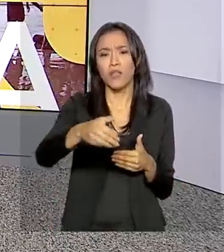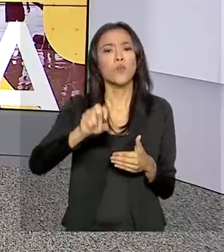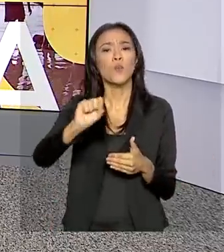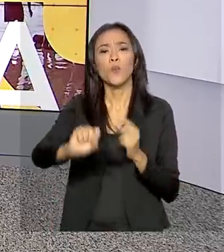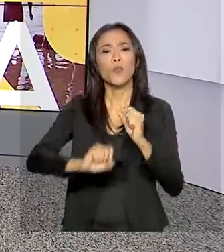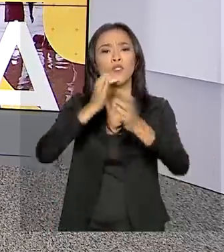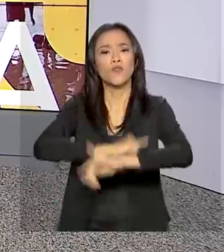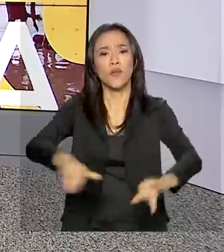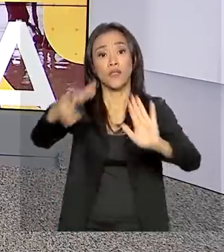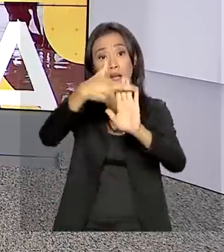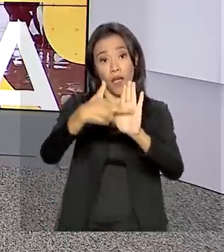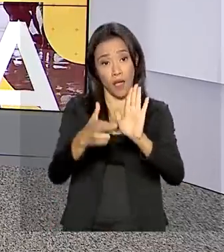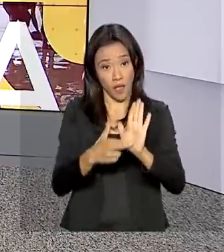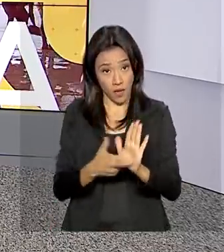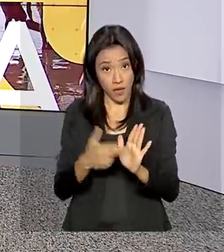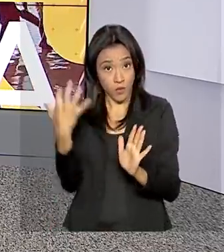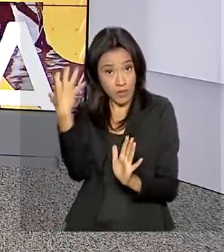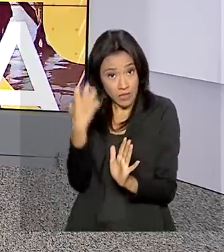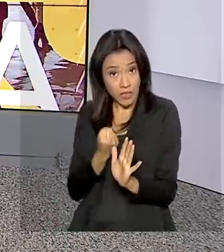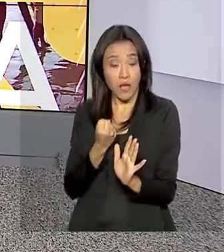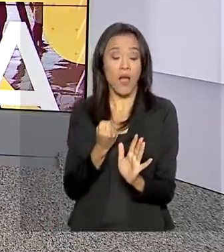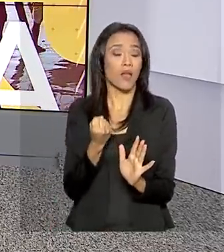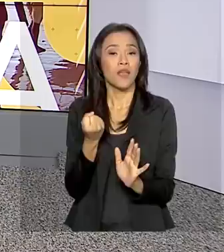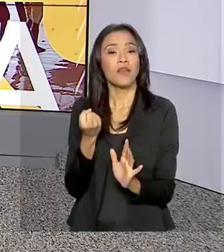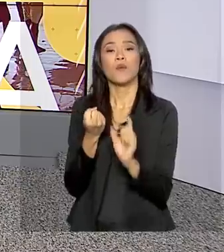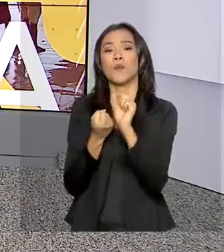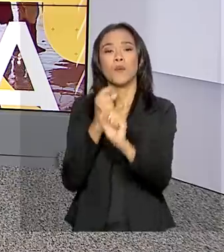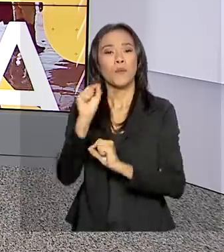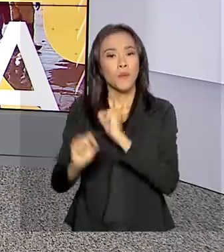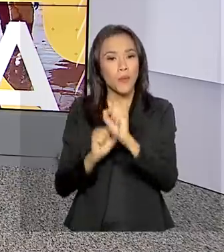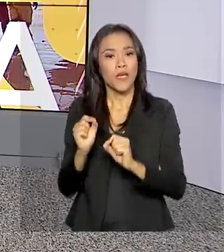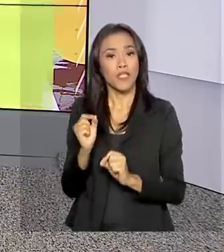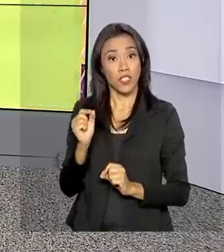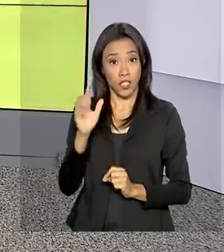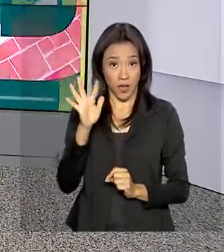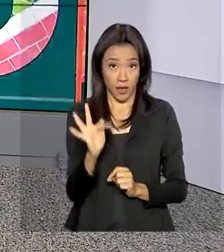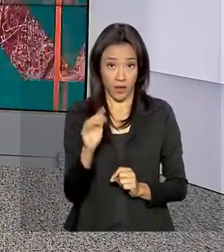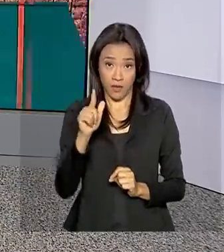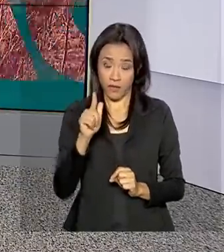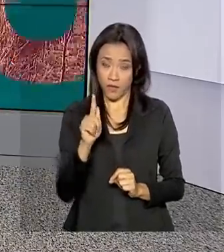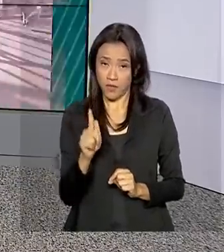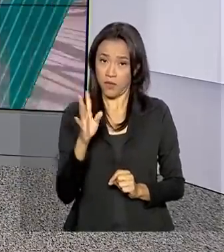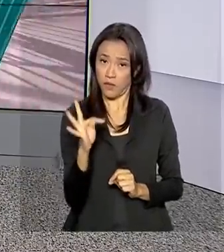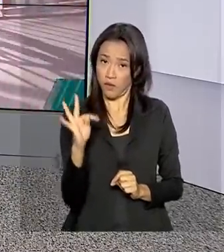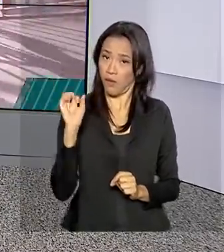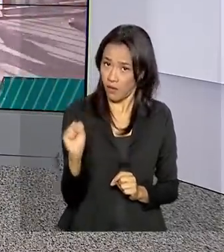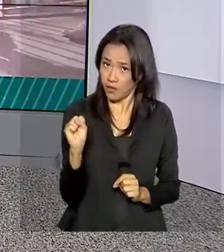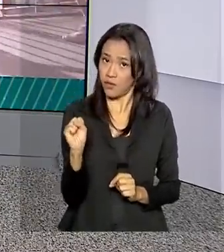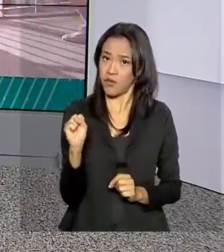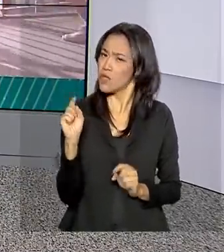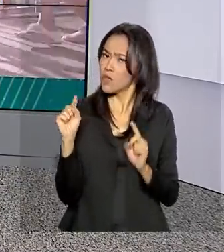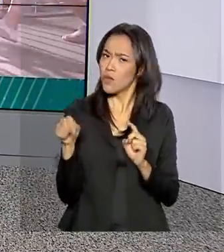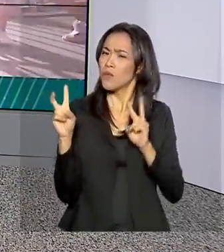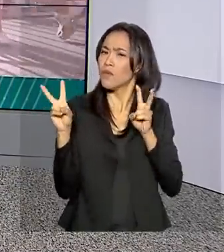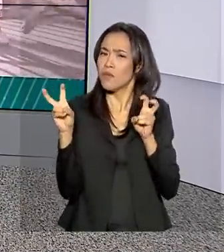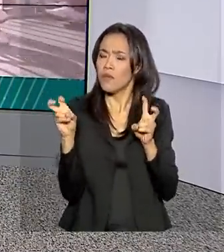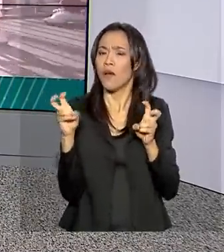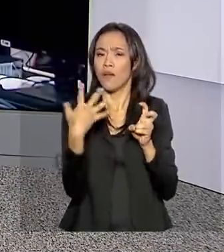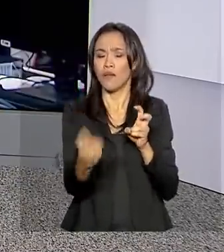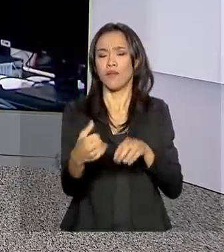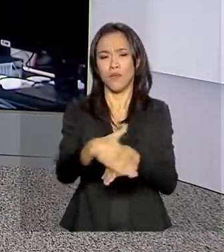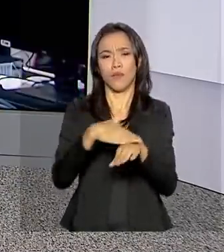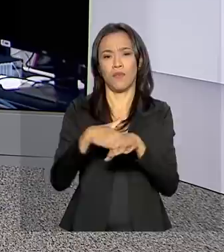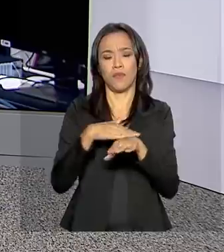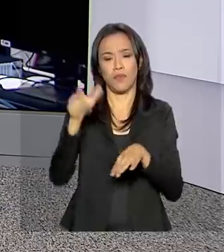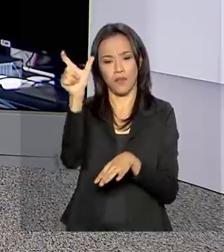funcionamento do saque aniversário, a nova modalidade de retirada do FGTS. Sobre esse assunto, vamos conversar com